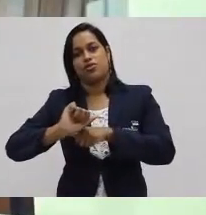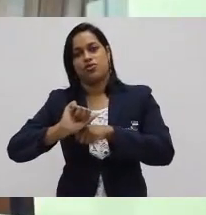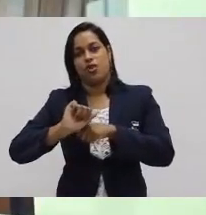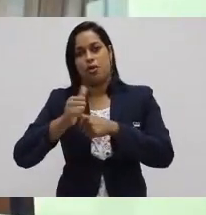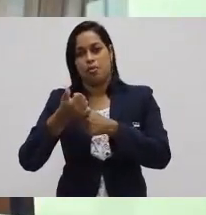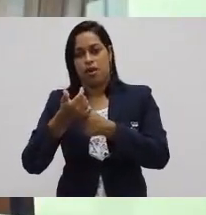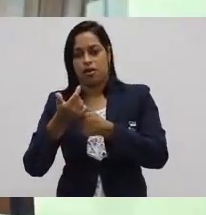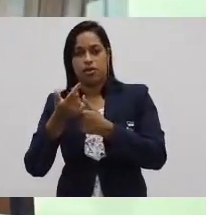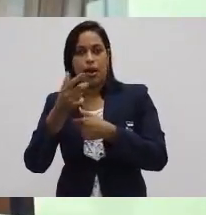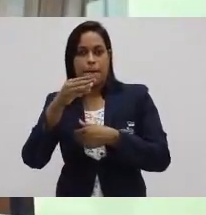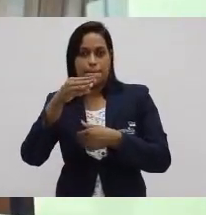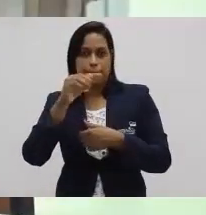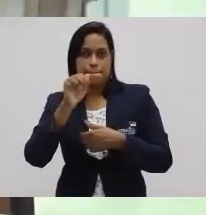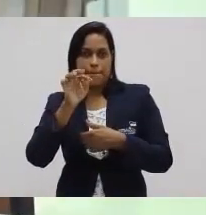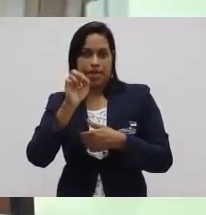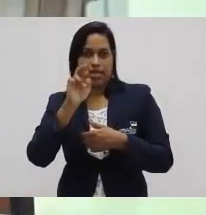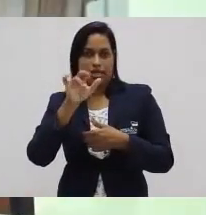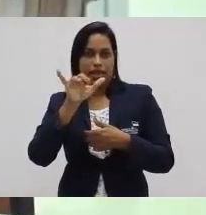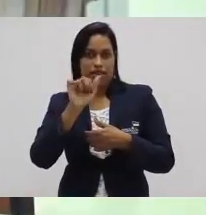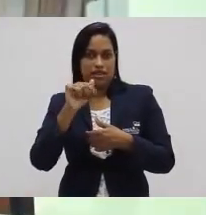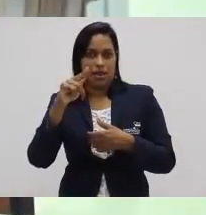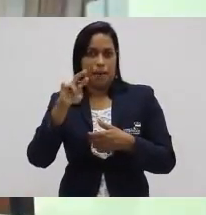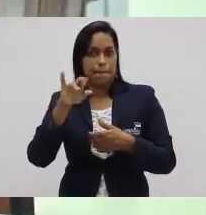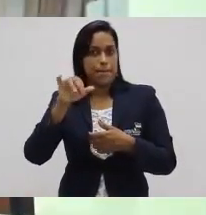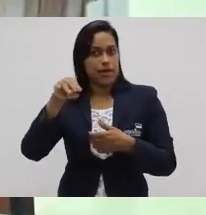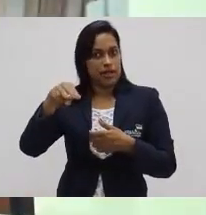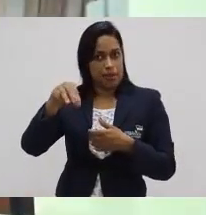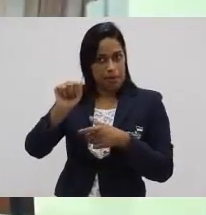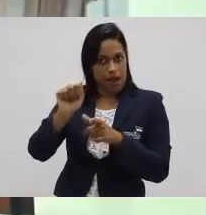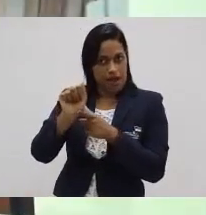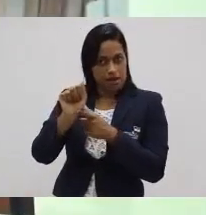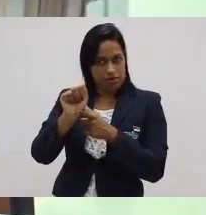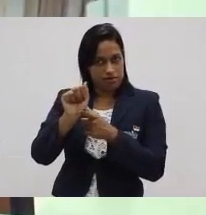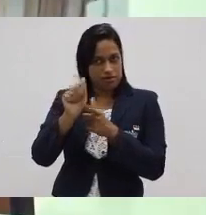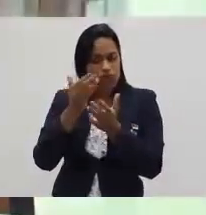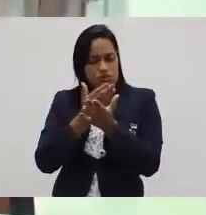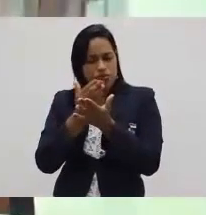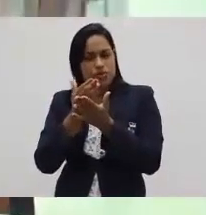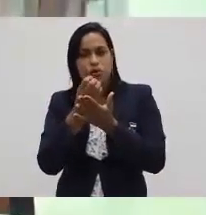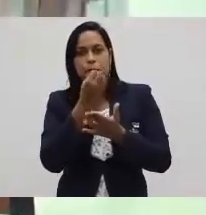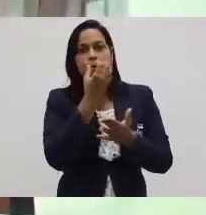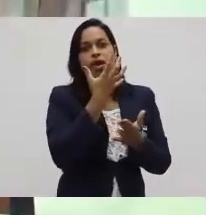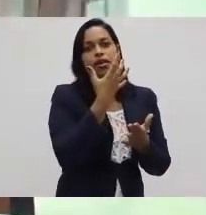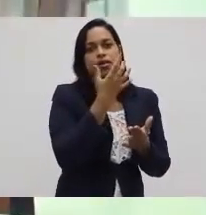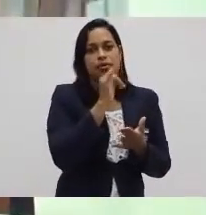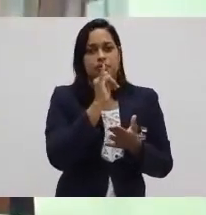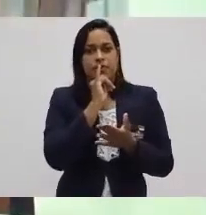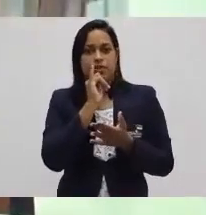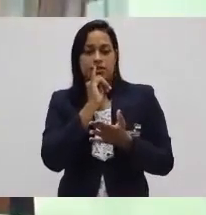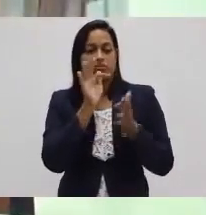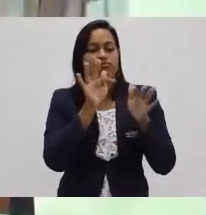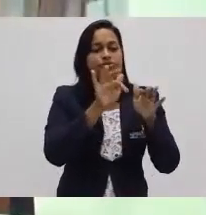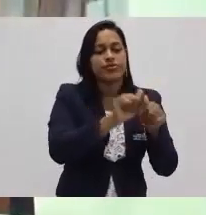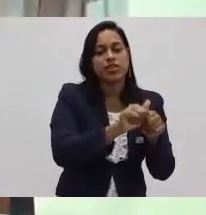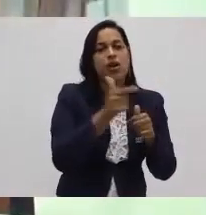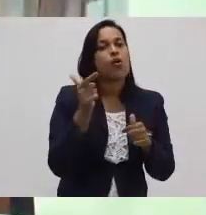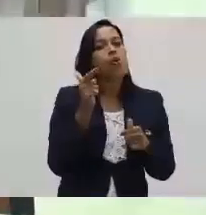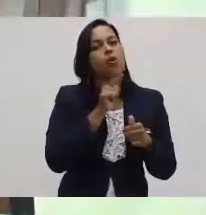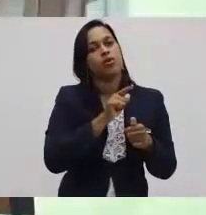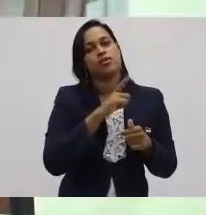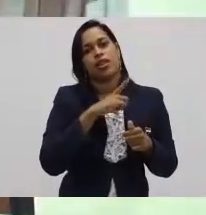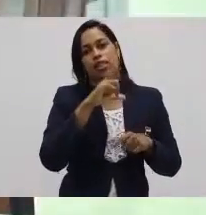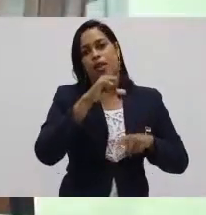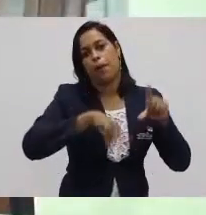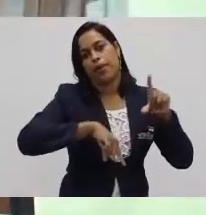Já a matéria-prima, são objetos que são transformados para constituírem o bem final. E os